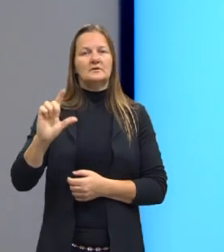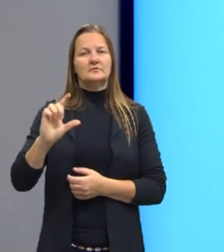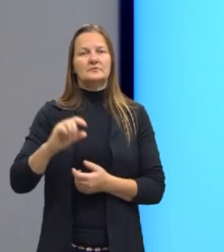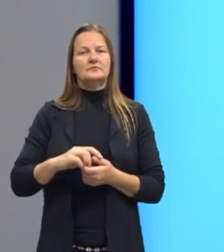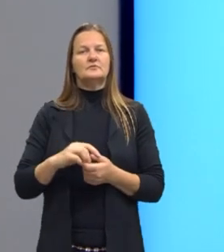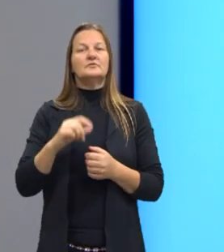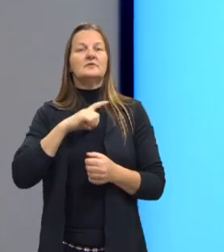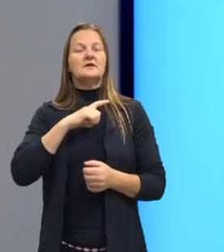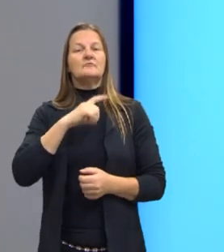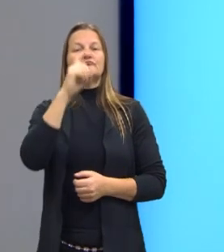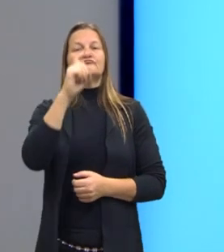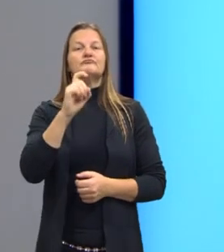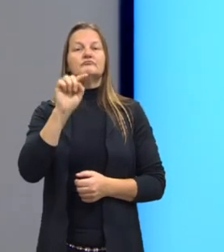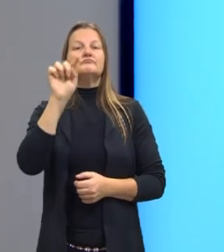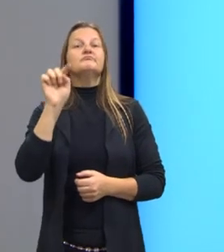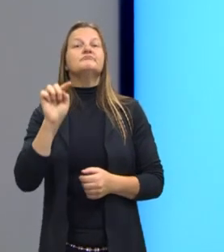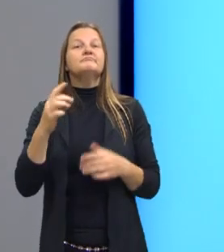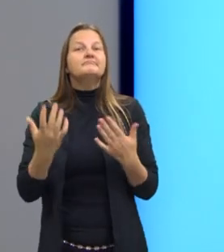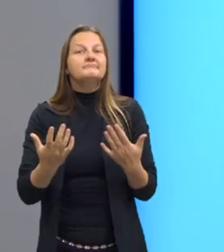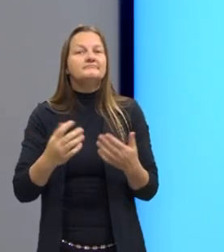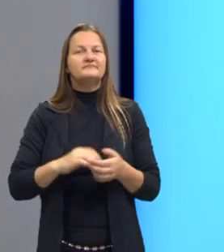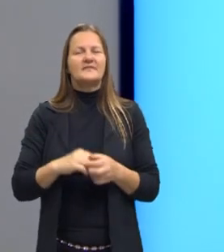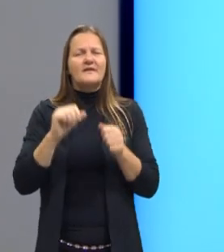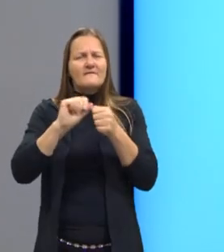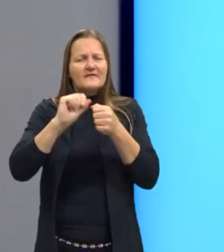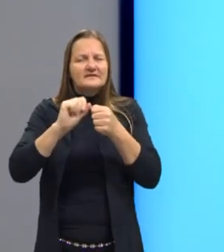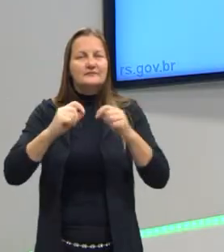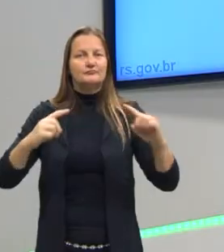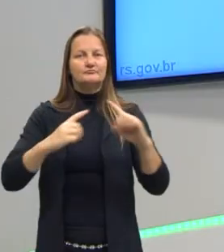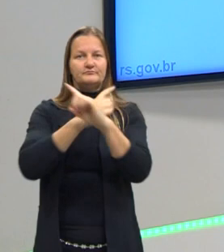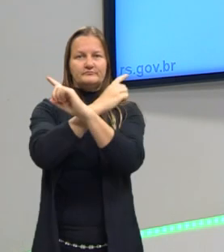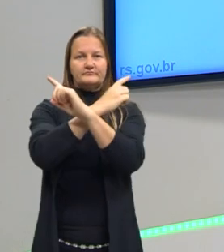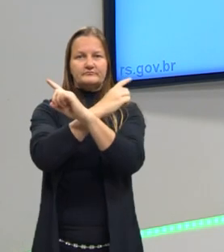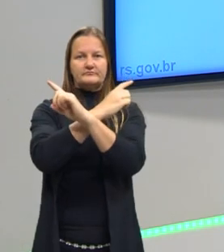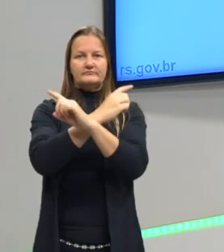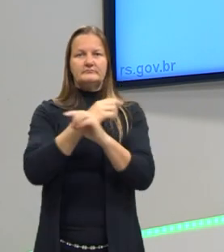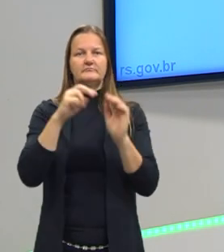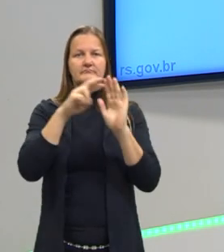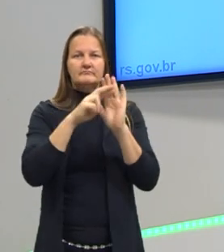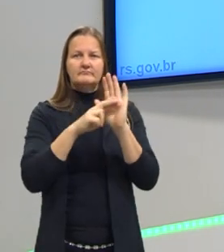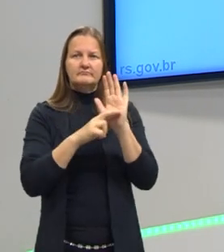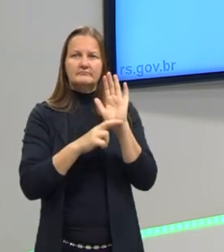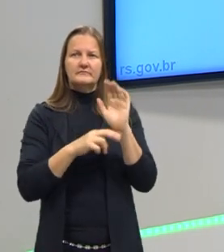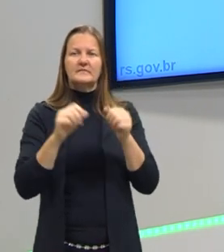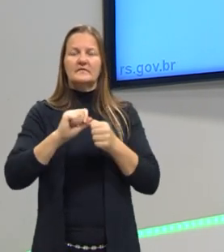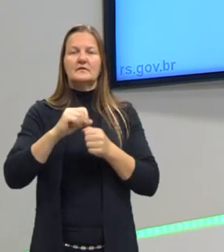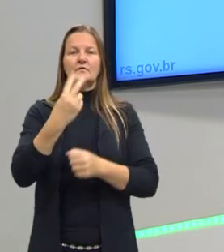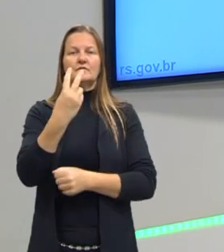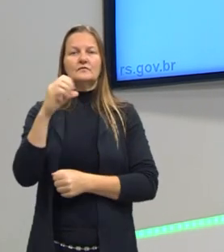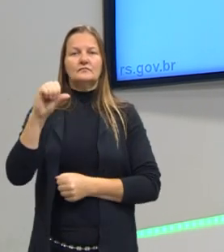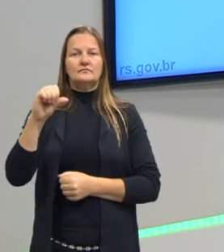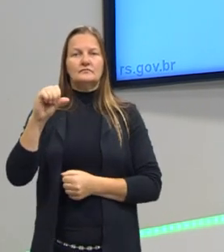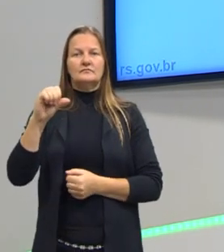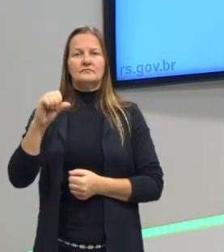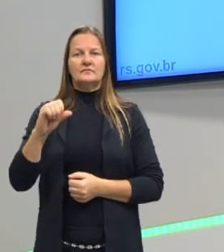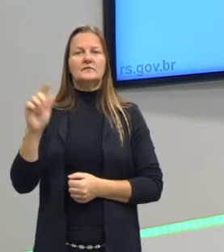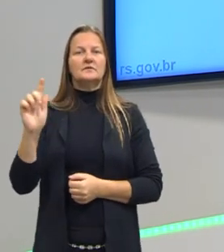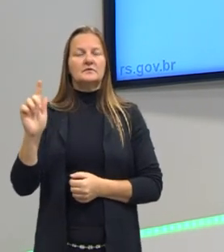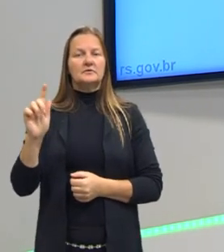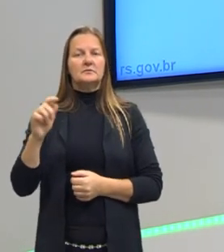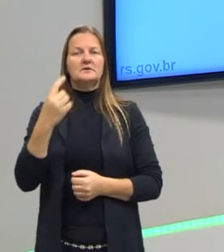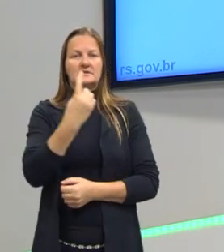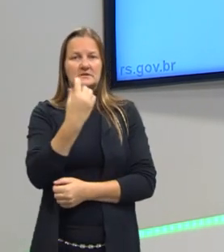X. Fazendo essa regra, eu vou ter 29 mil gramas,